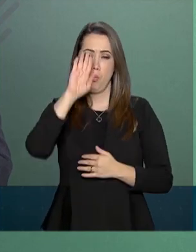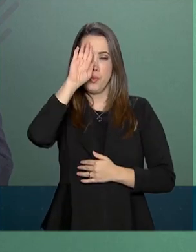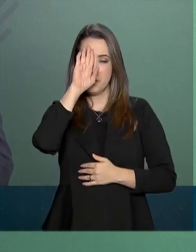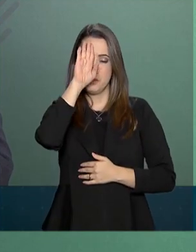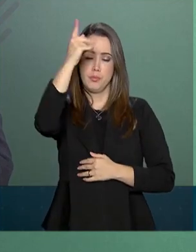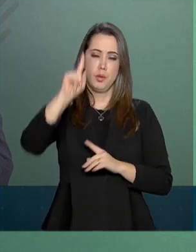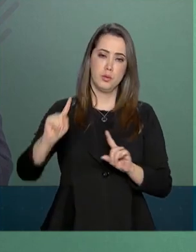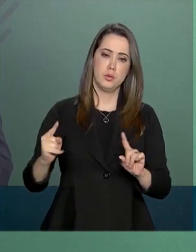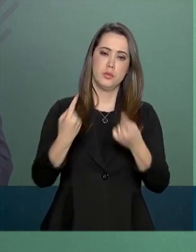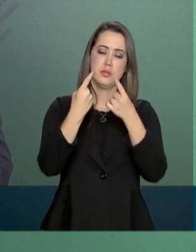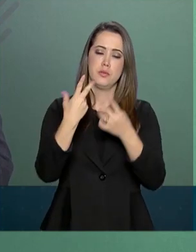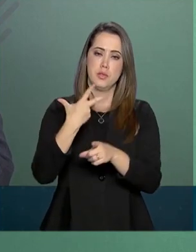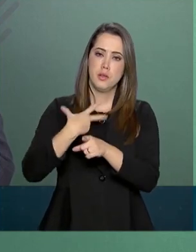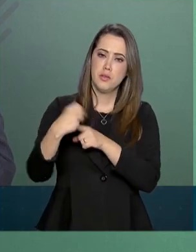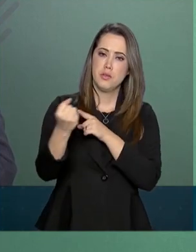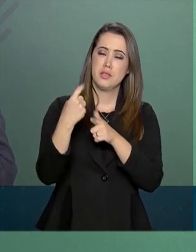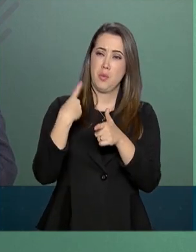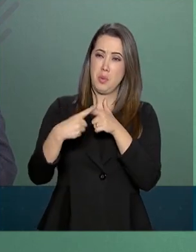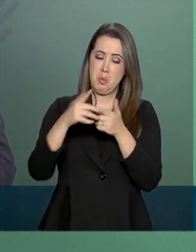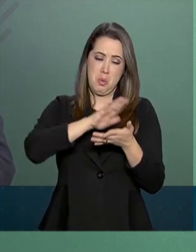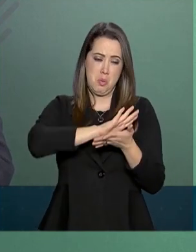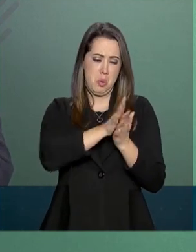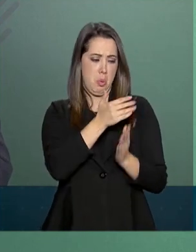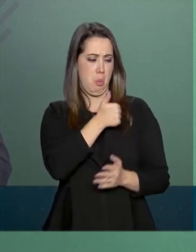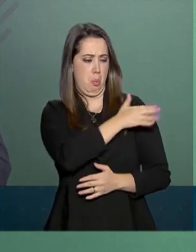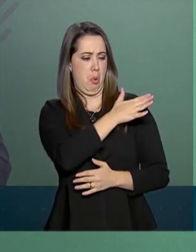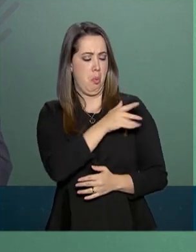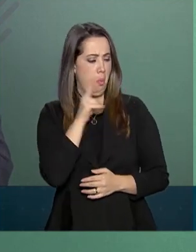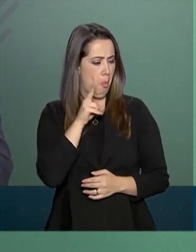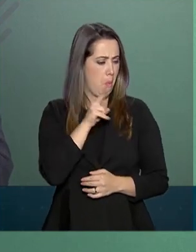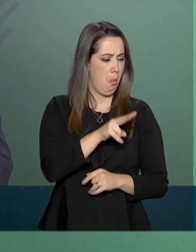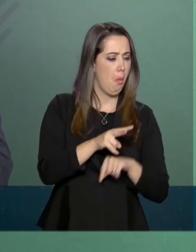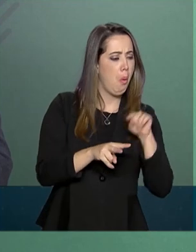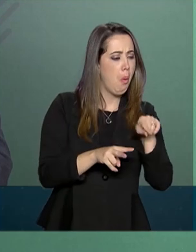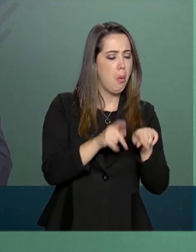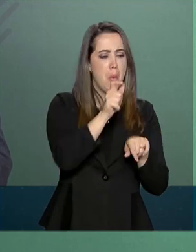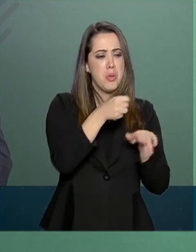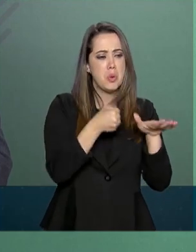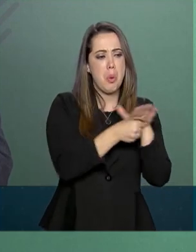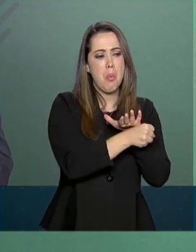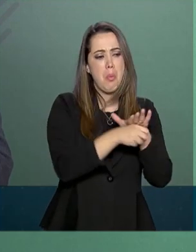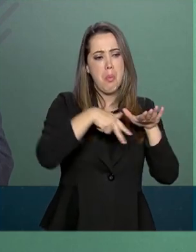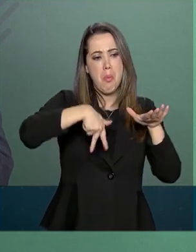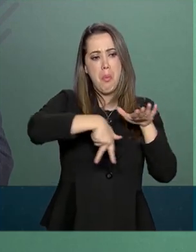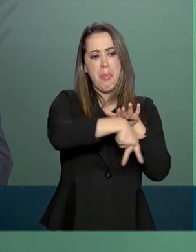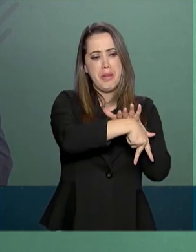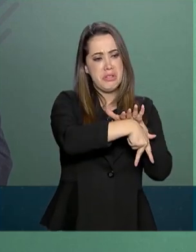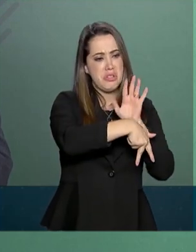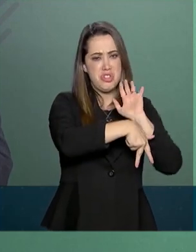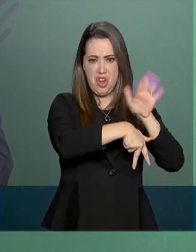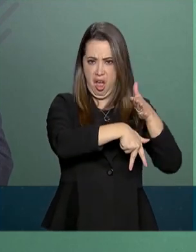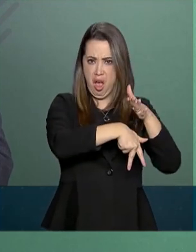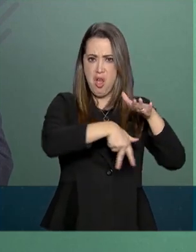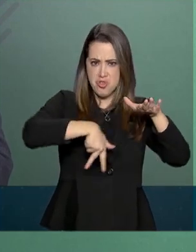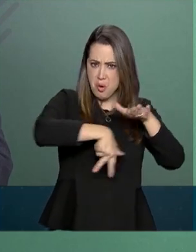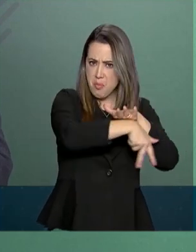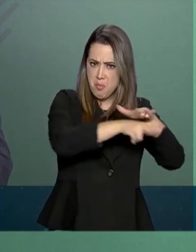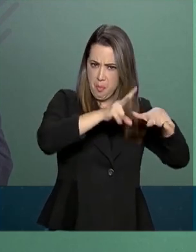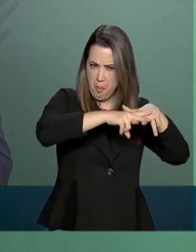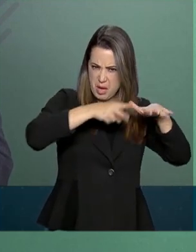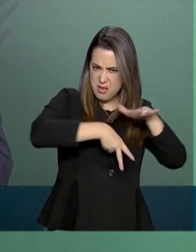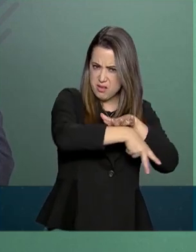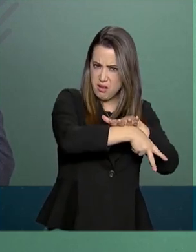vencer a barreira do preconceito de pensar que o preso é alguém que tem que estar